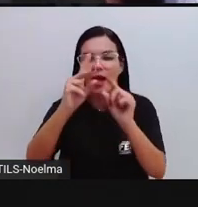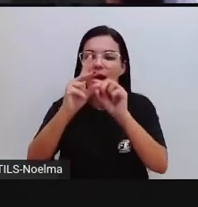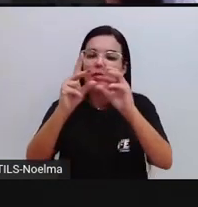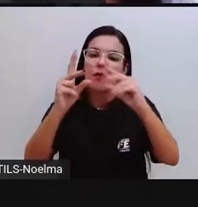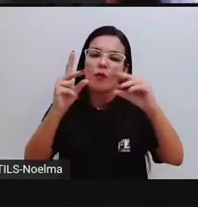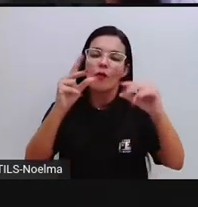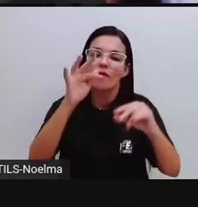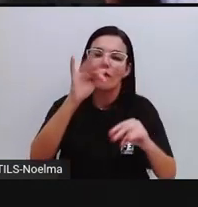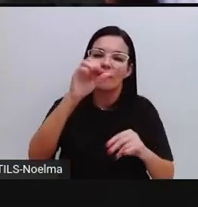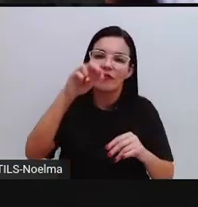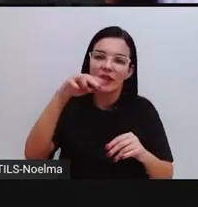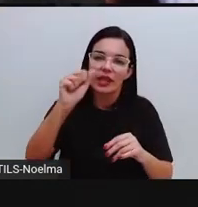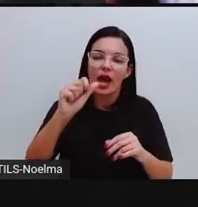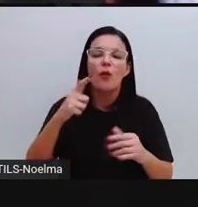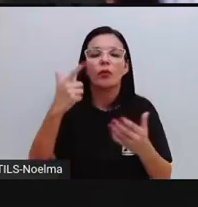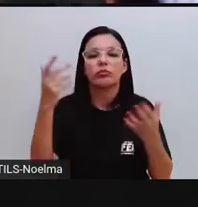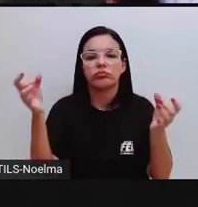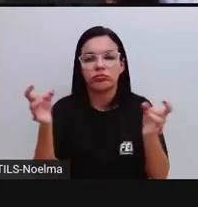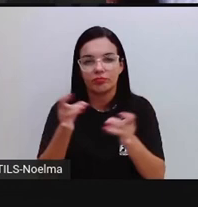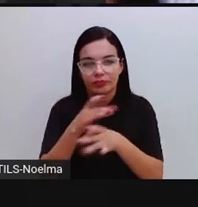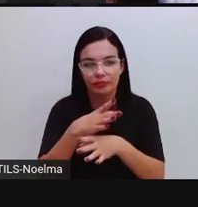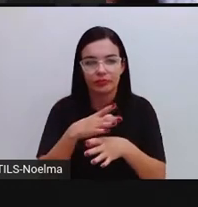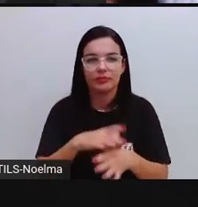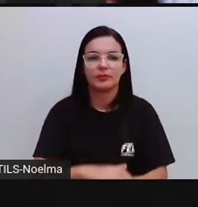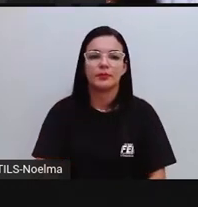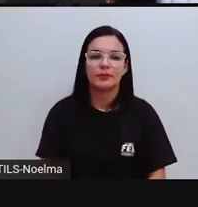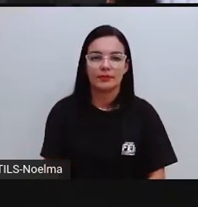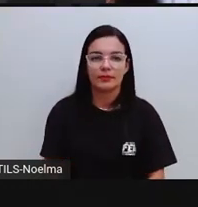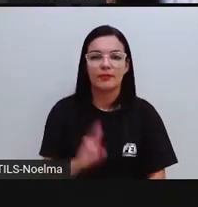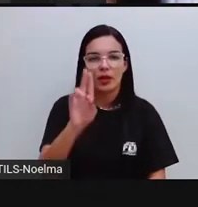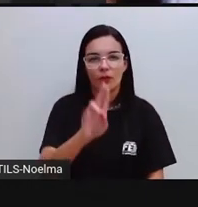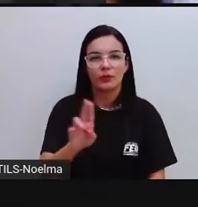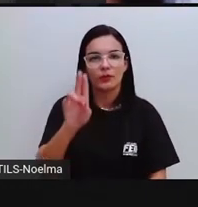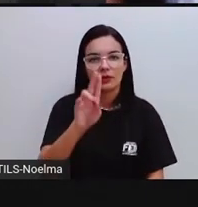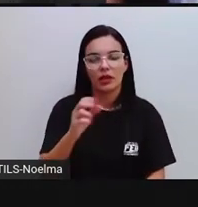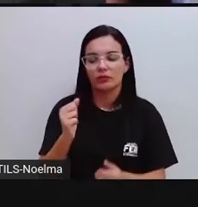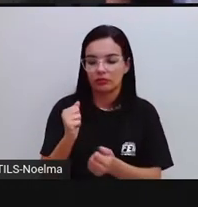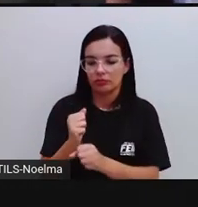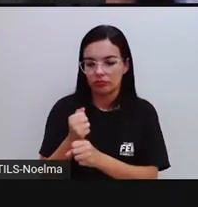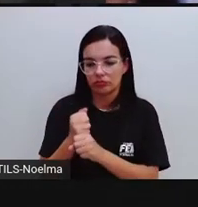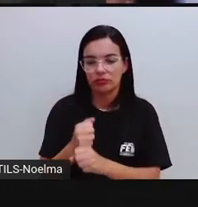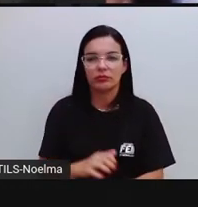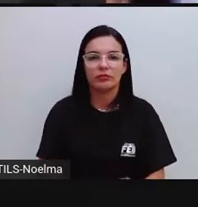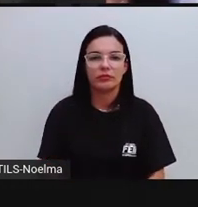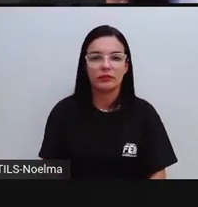tempo verbal que ele estiver sendo utilizado, estiver sendo conjugado.